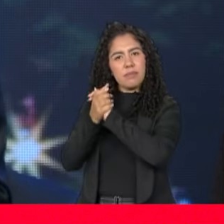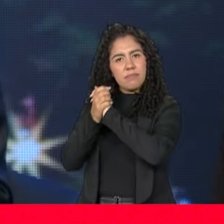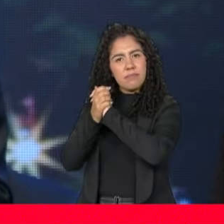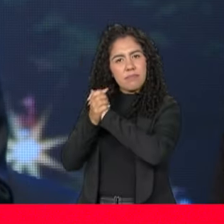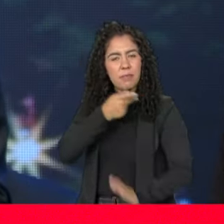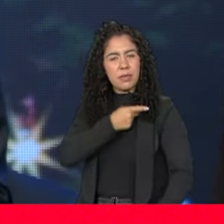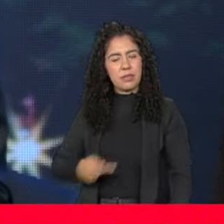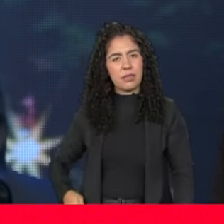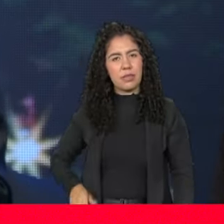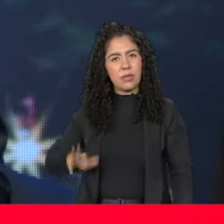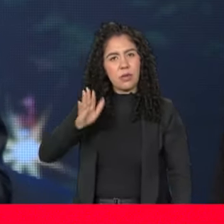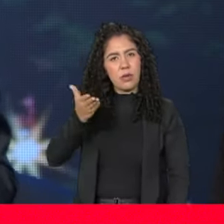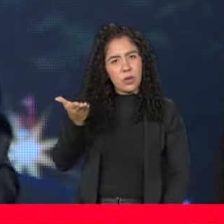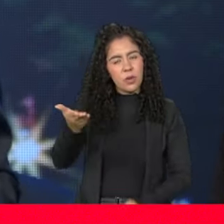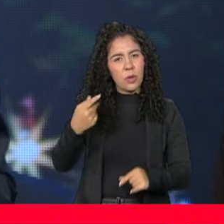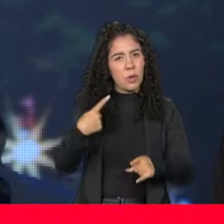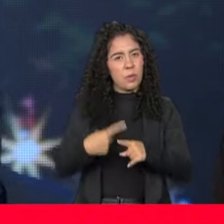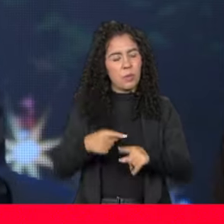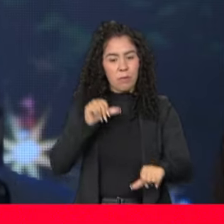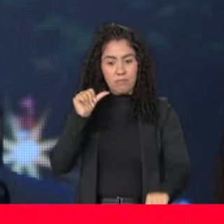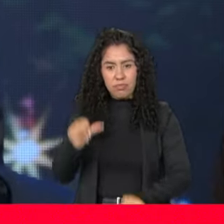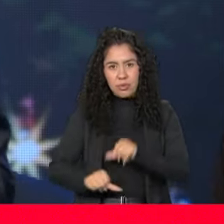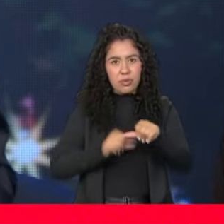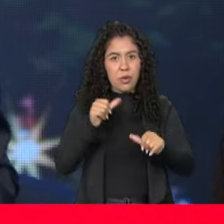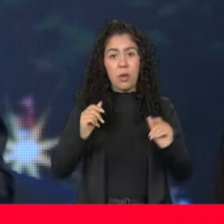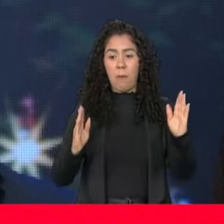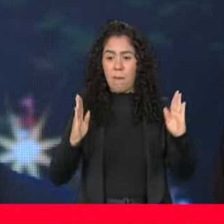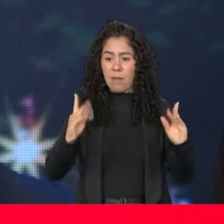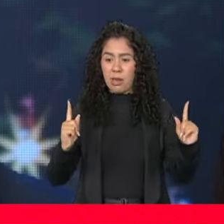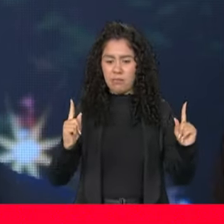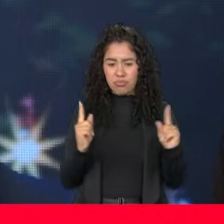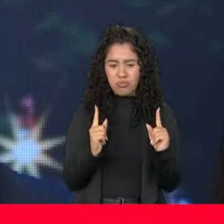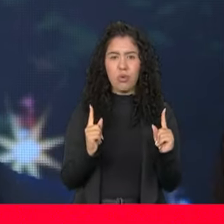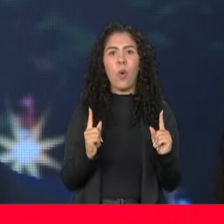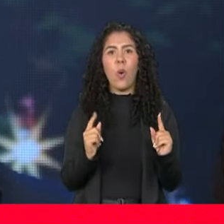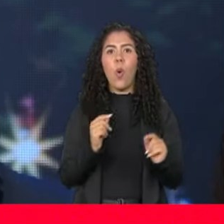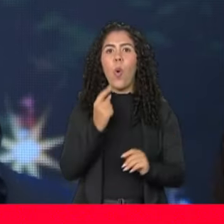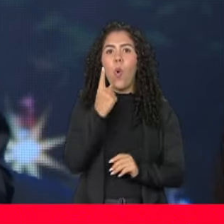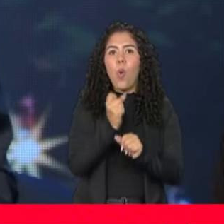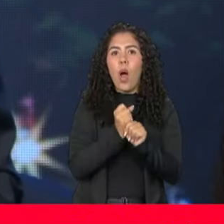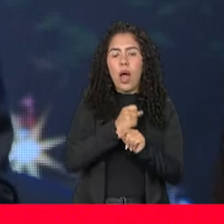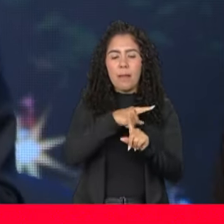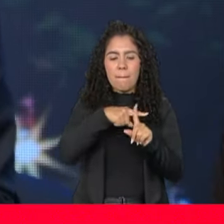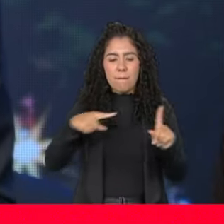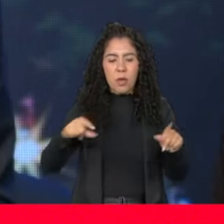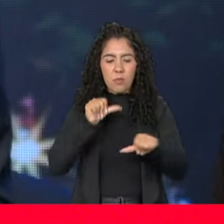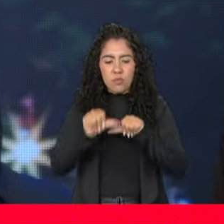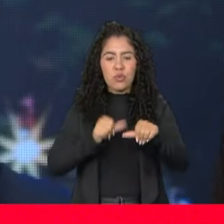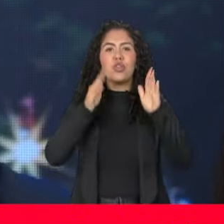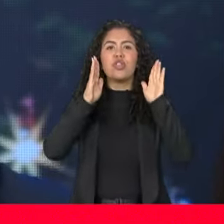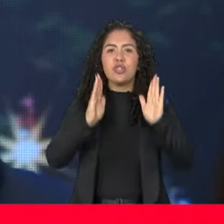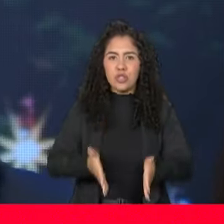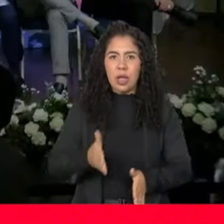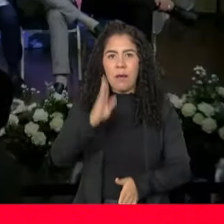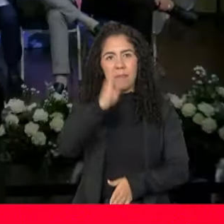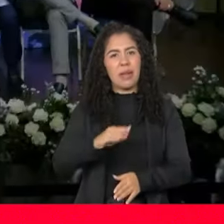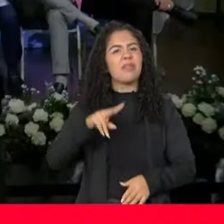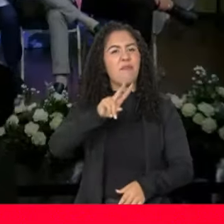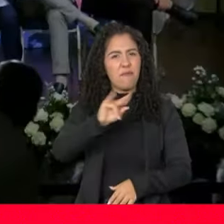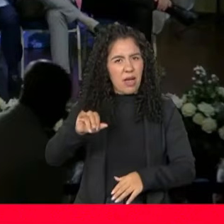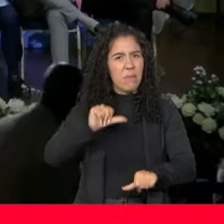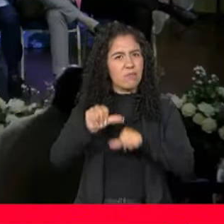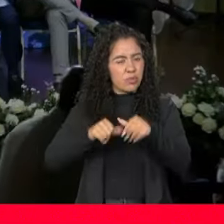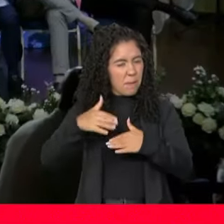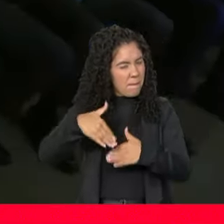grande... um prazo tão curto de tempo. Em um ano e meio, esse país já mudou e vai mudar muito mais. Obrigado.